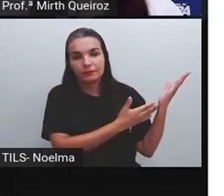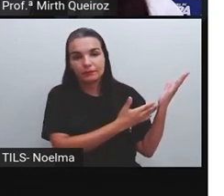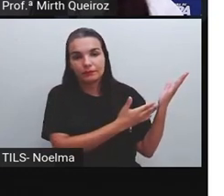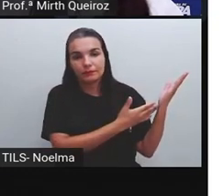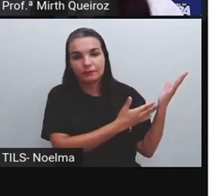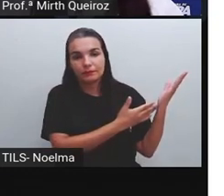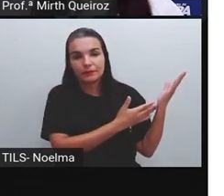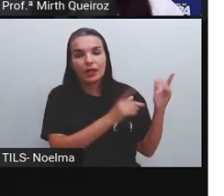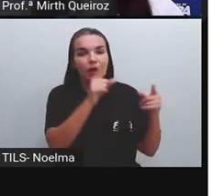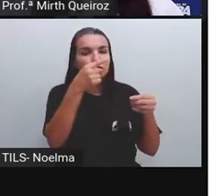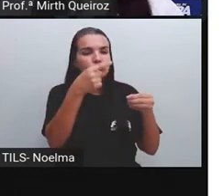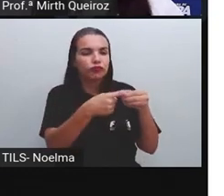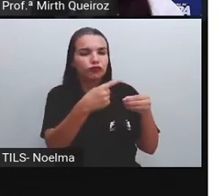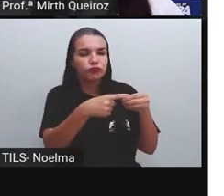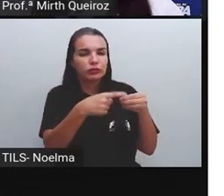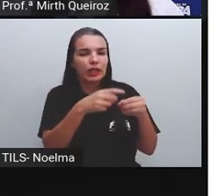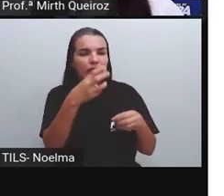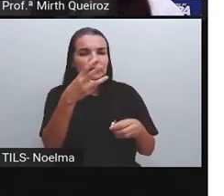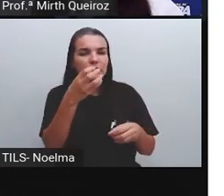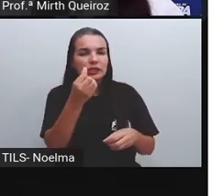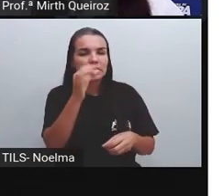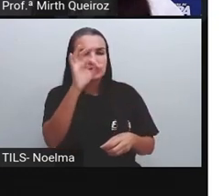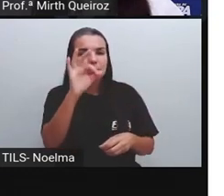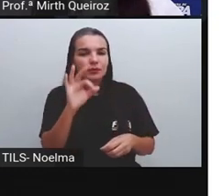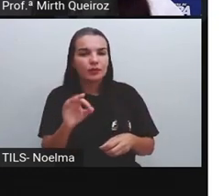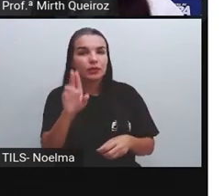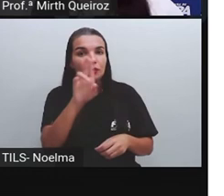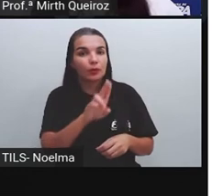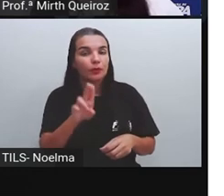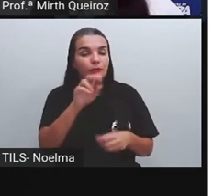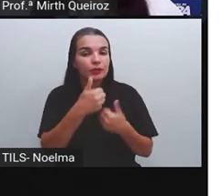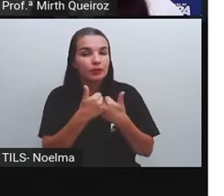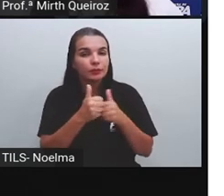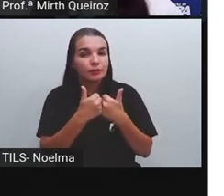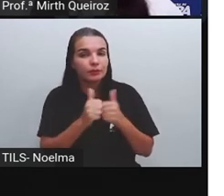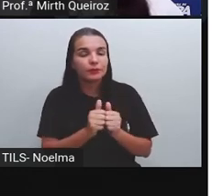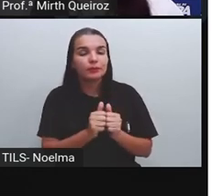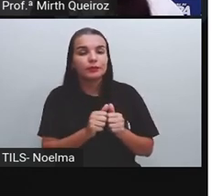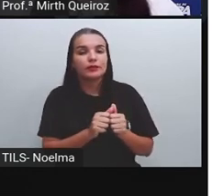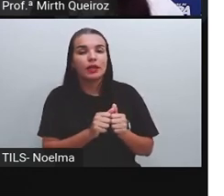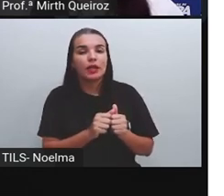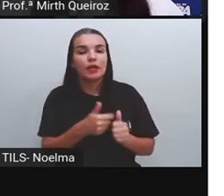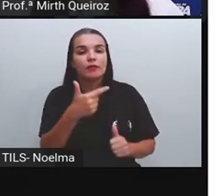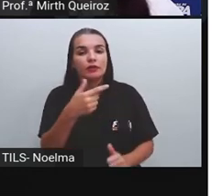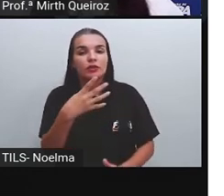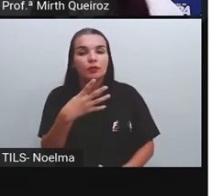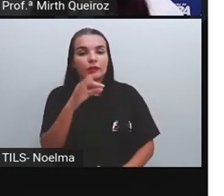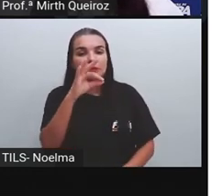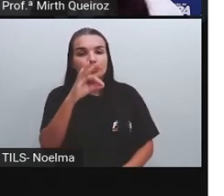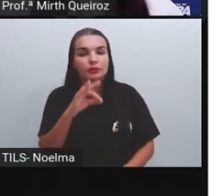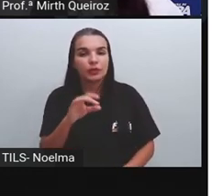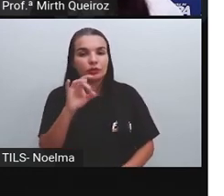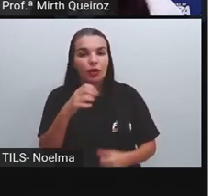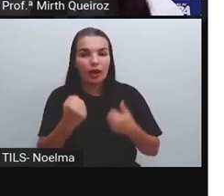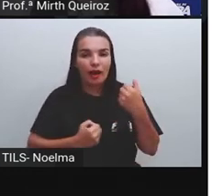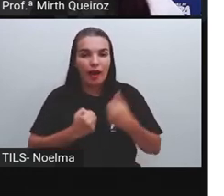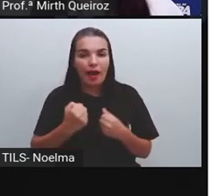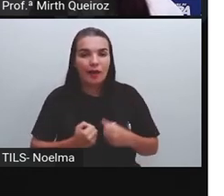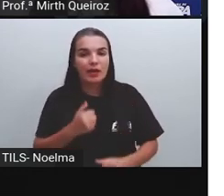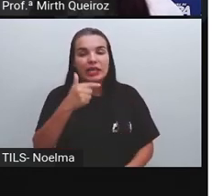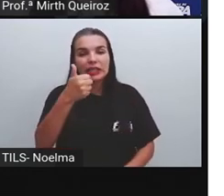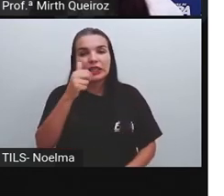No interior, 36% utilizam transporte público, 24% carro,